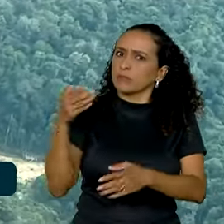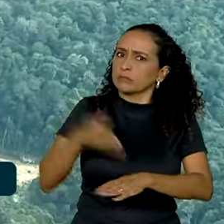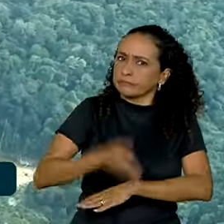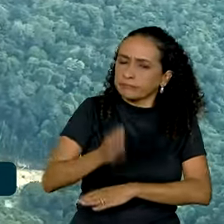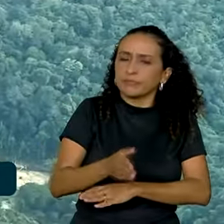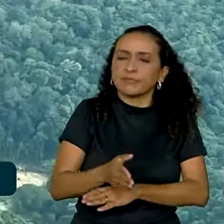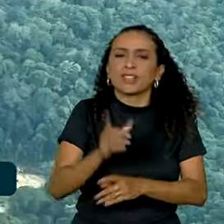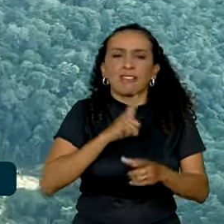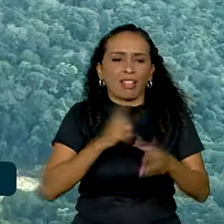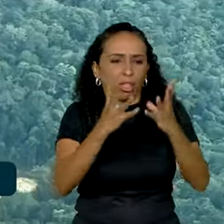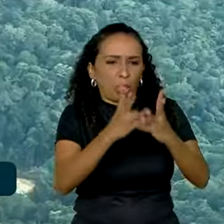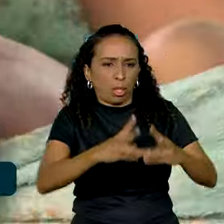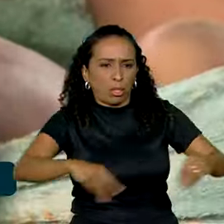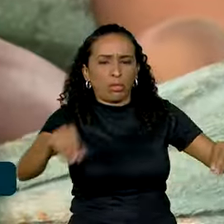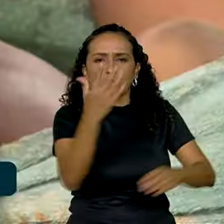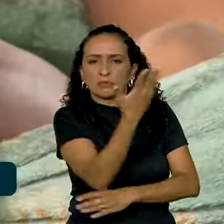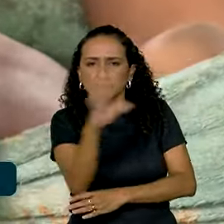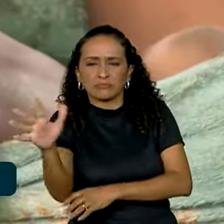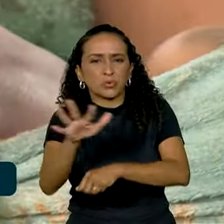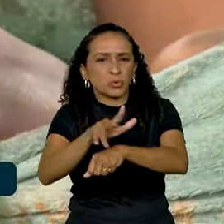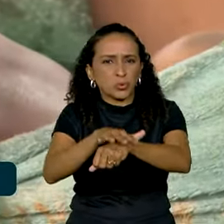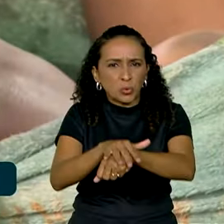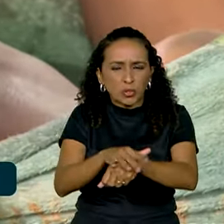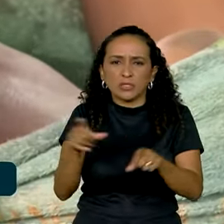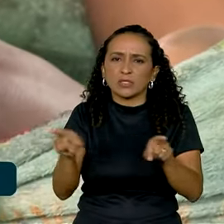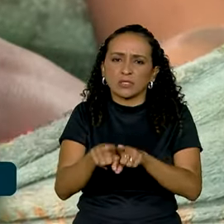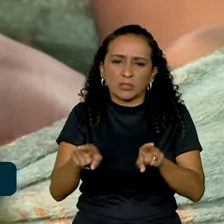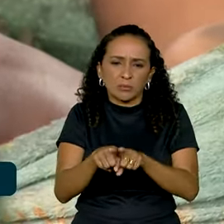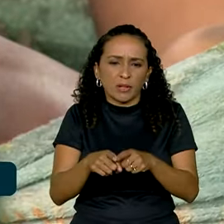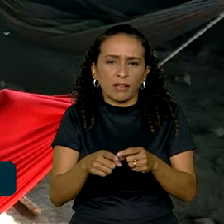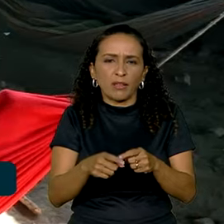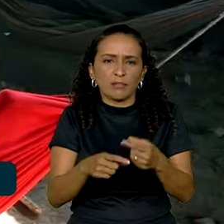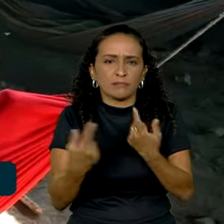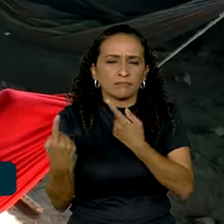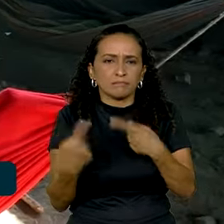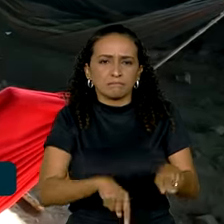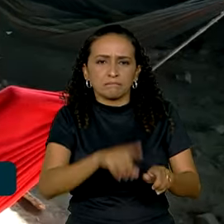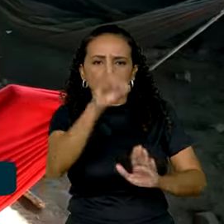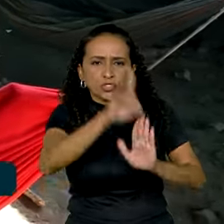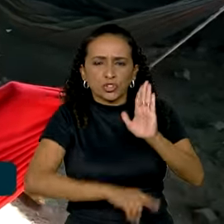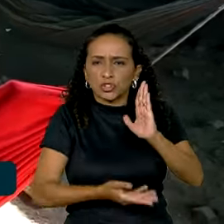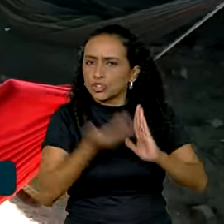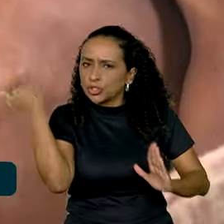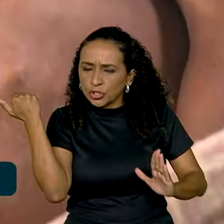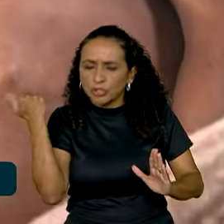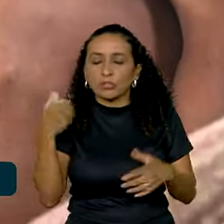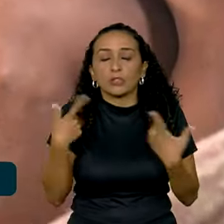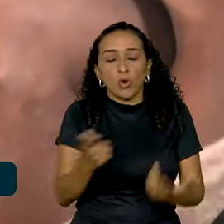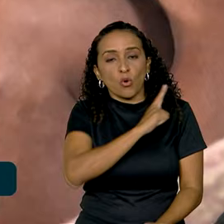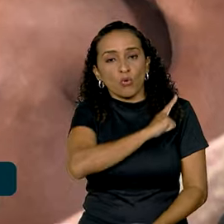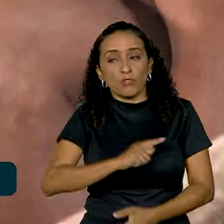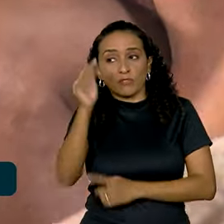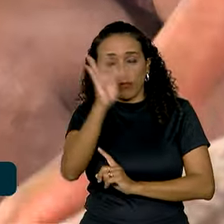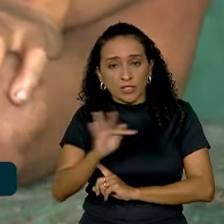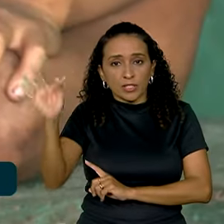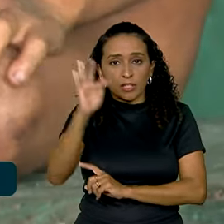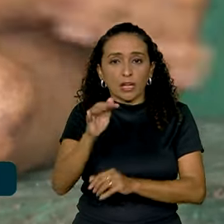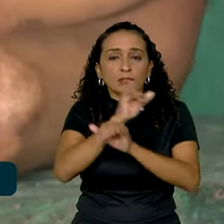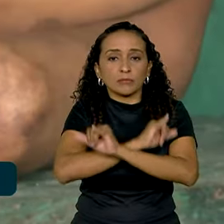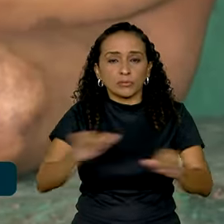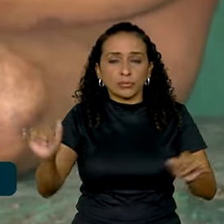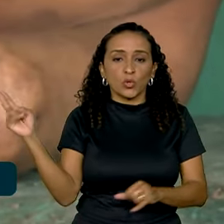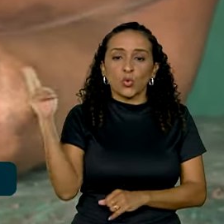destruição ambiental, doenças e violações de direitos. O que fez o governo federal decretar a emergência